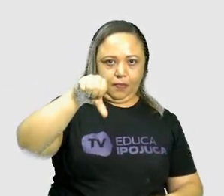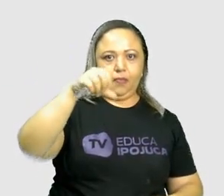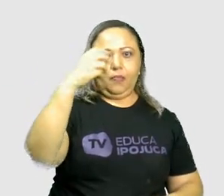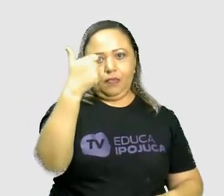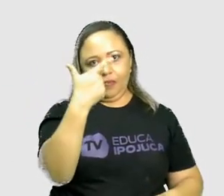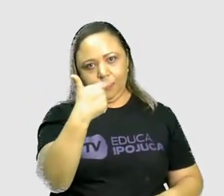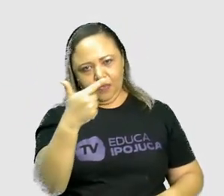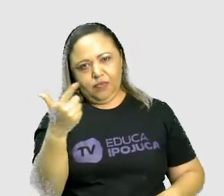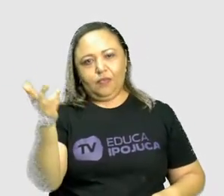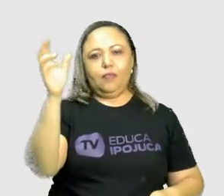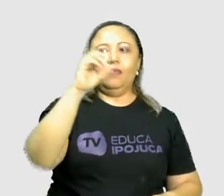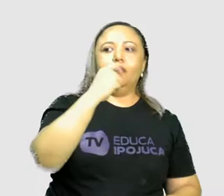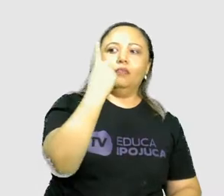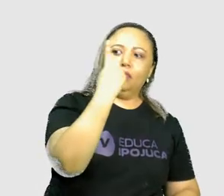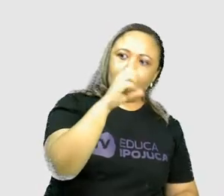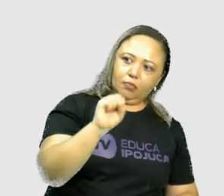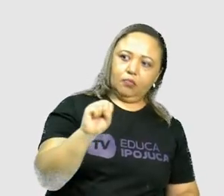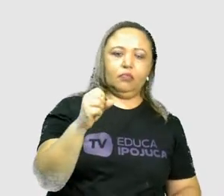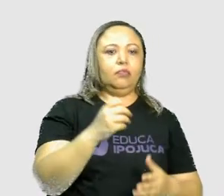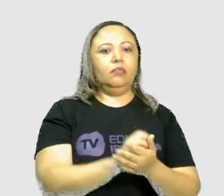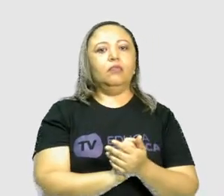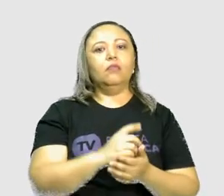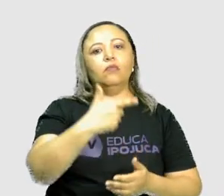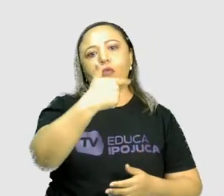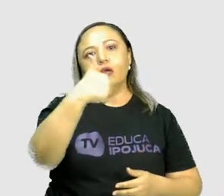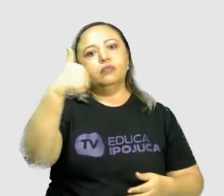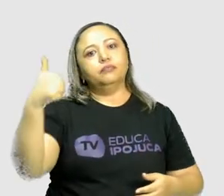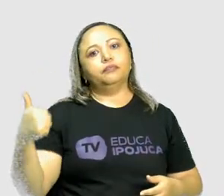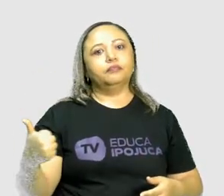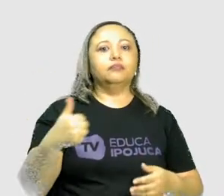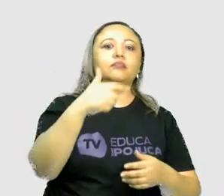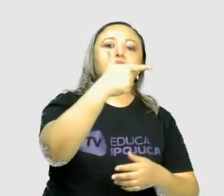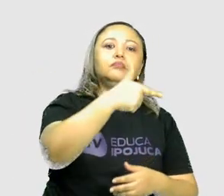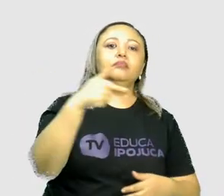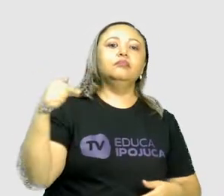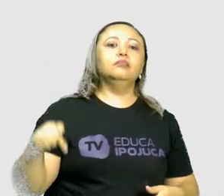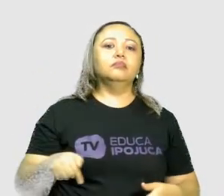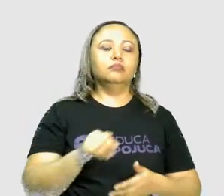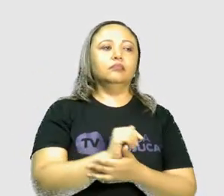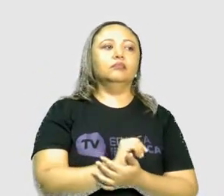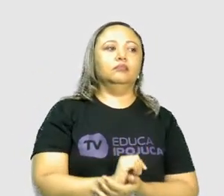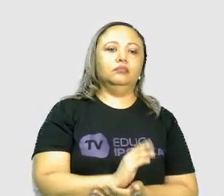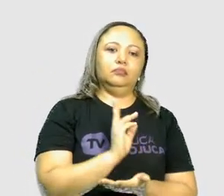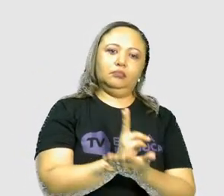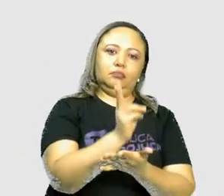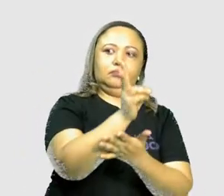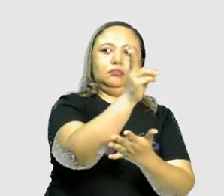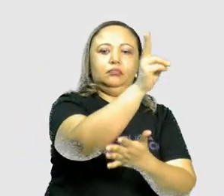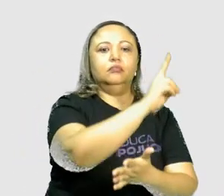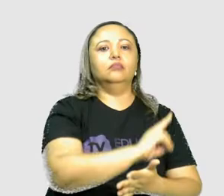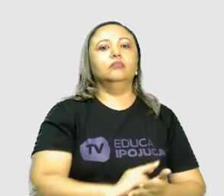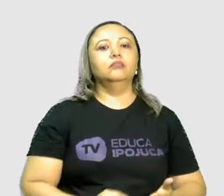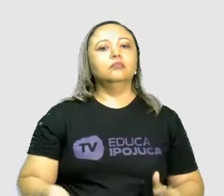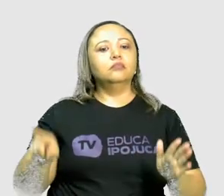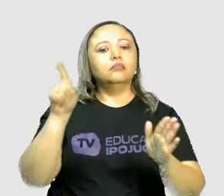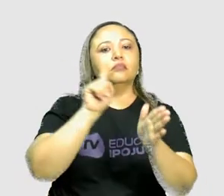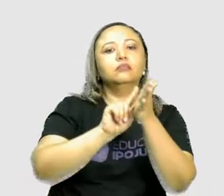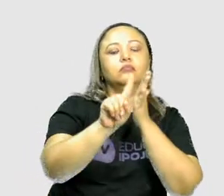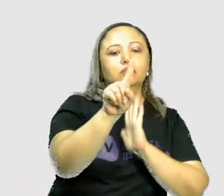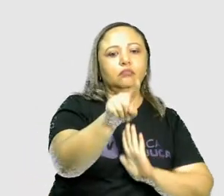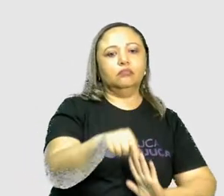12, o 15, o 18, o 21, o 24, o 27 e assim por diante. Eu pergunto para vocês.